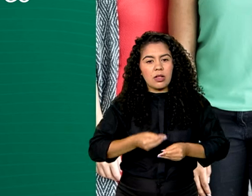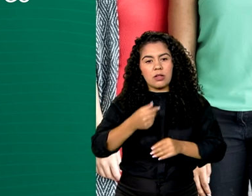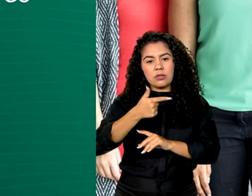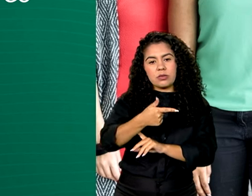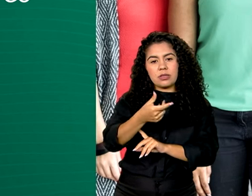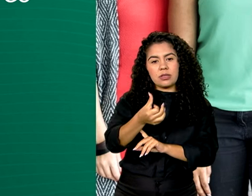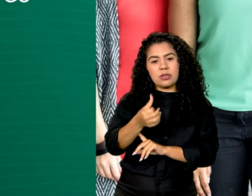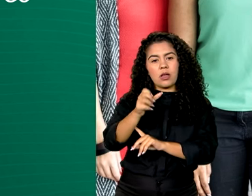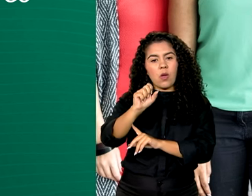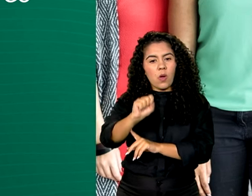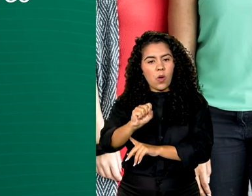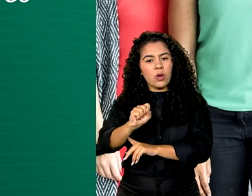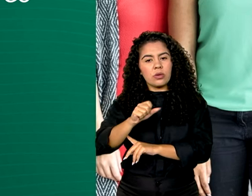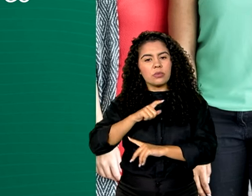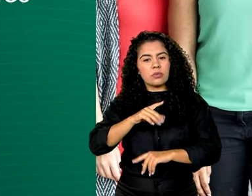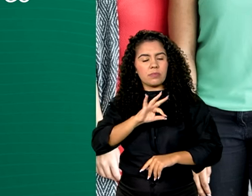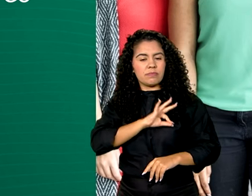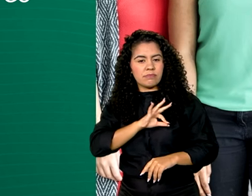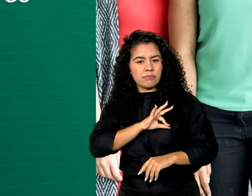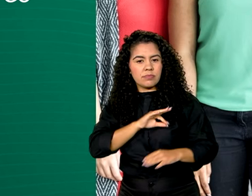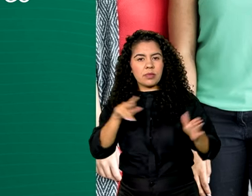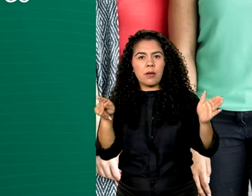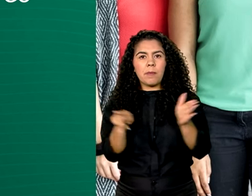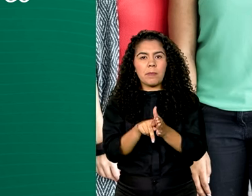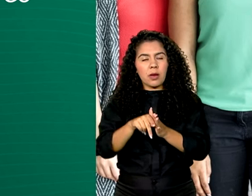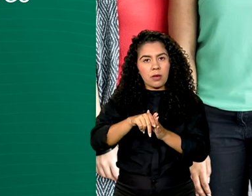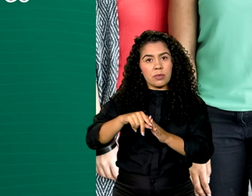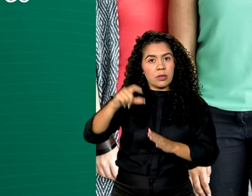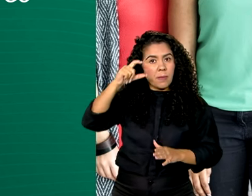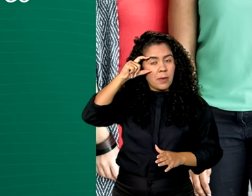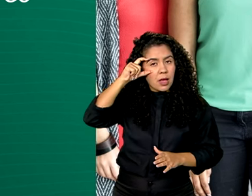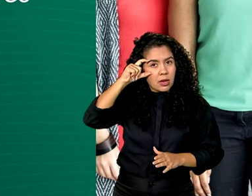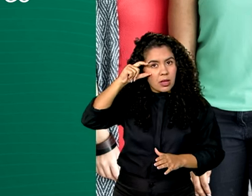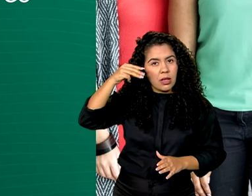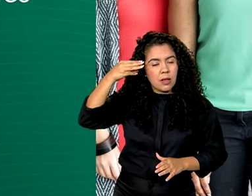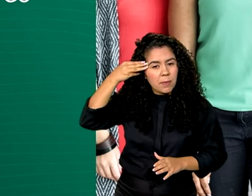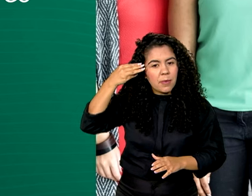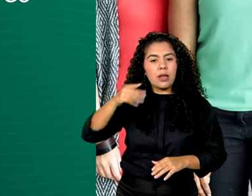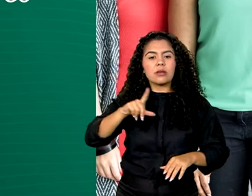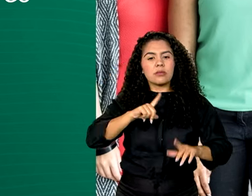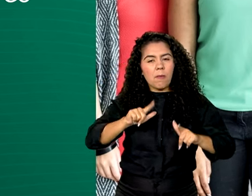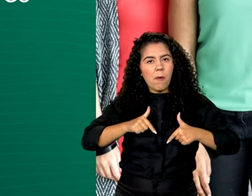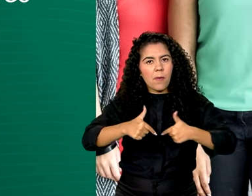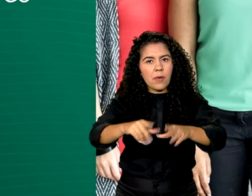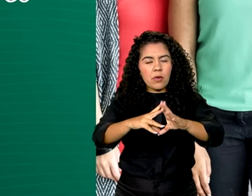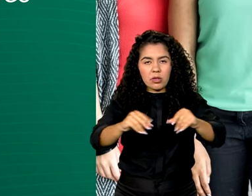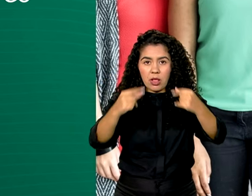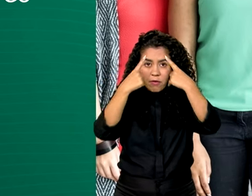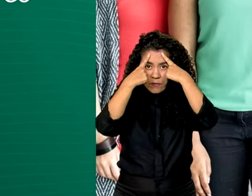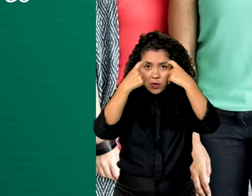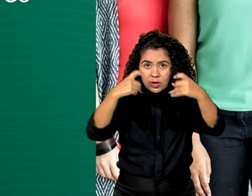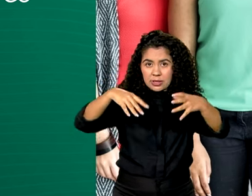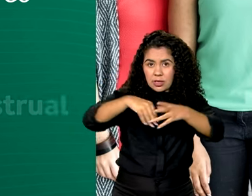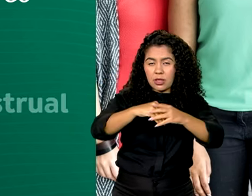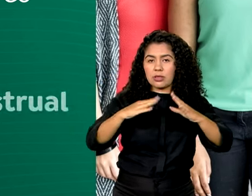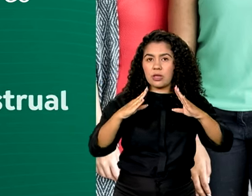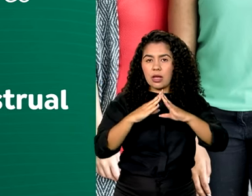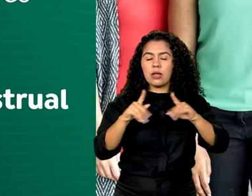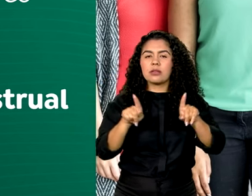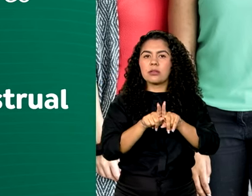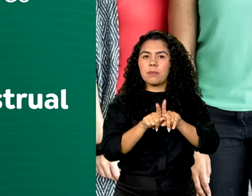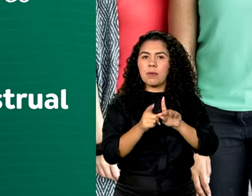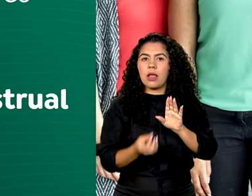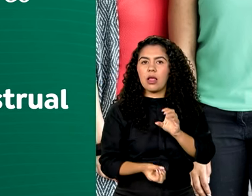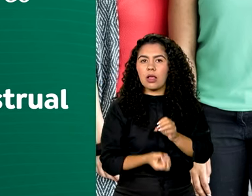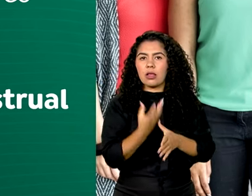Maria da Penha em todo o país para reforçar a segurança das mulheres e combater a violência doméstica, implementação do